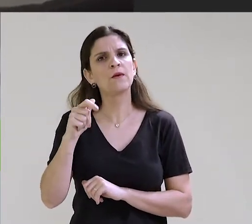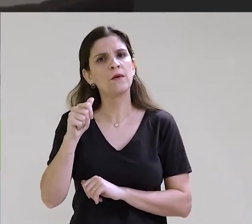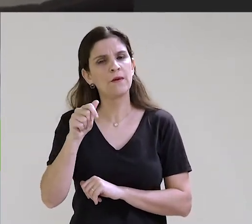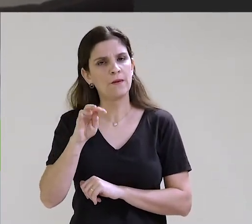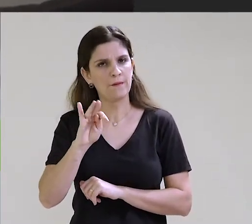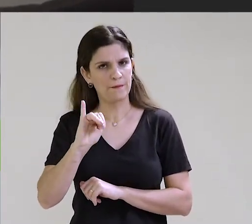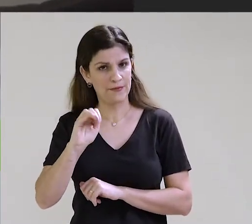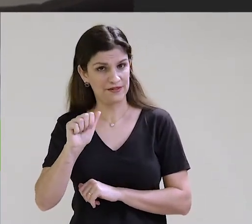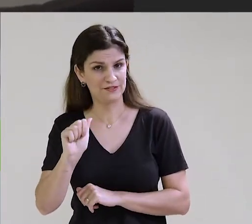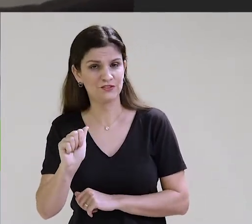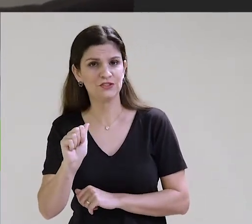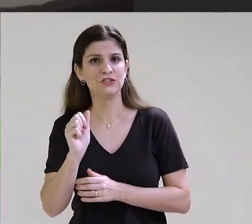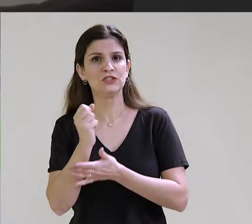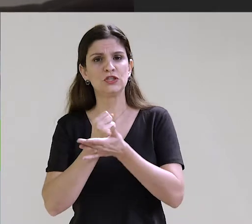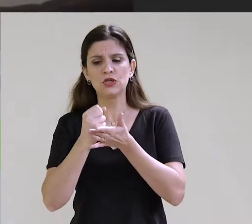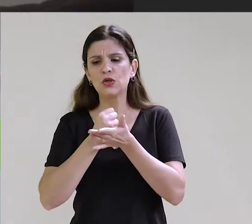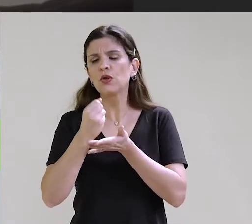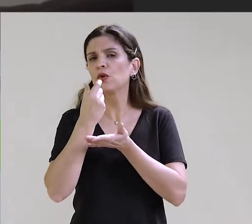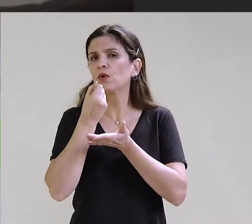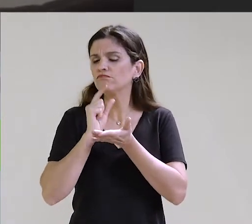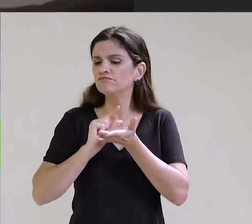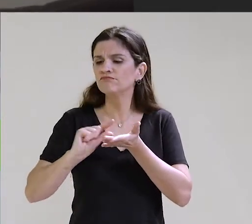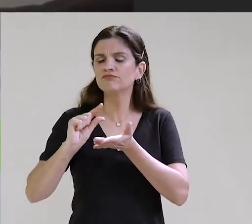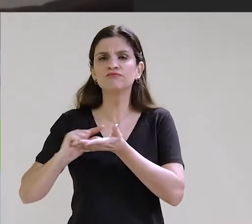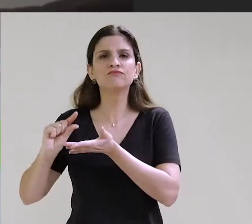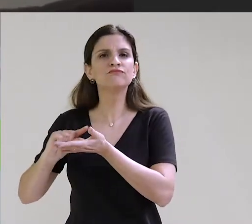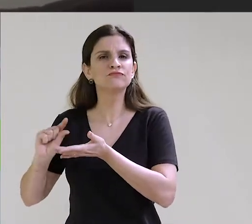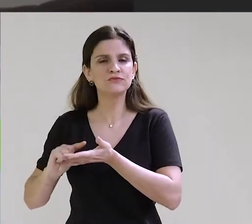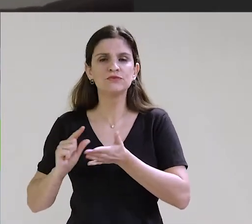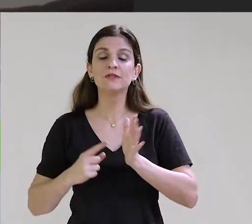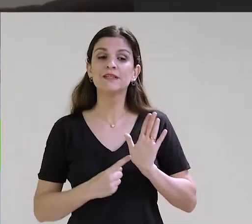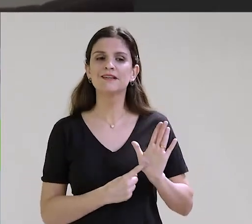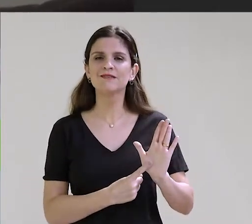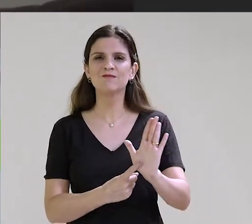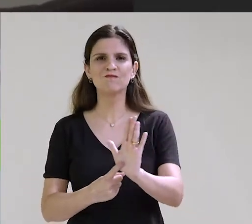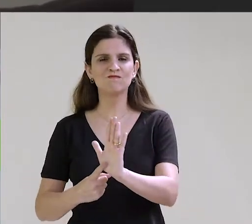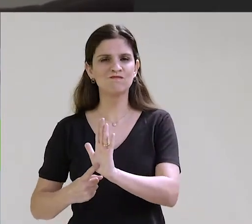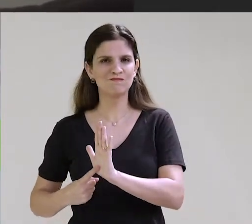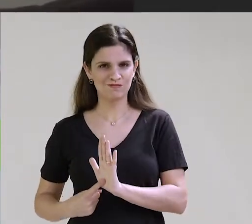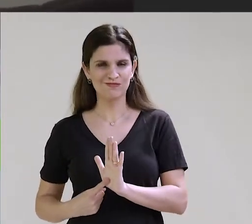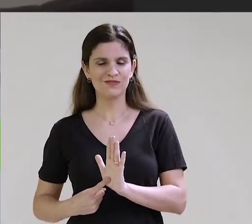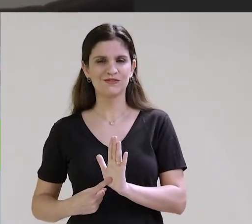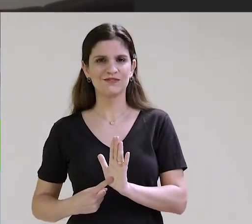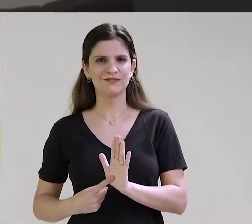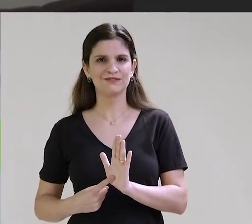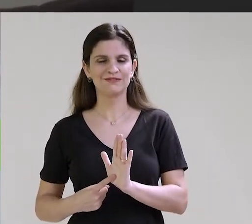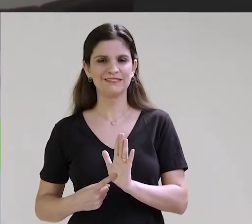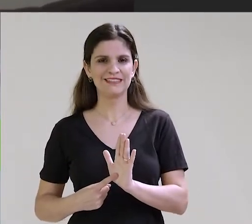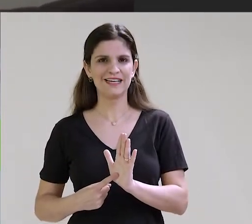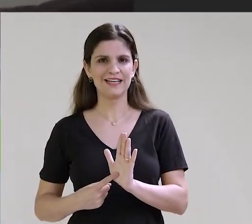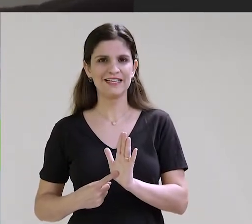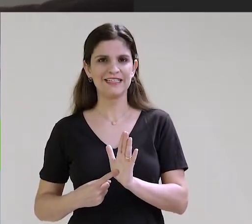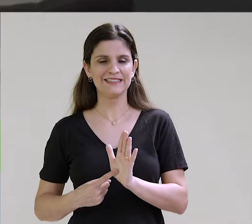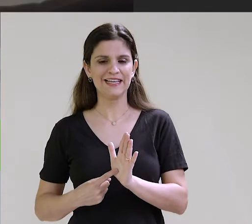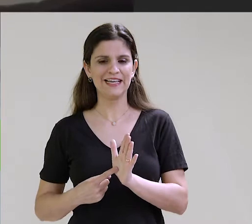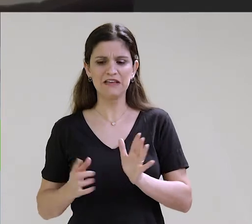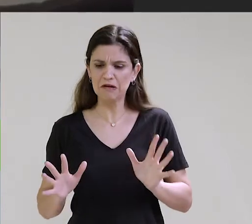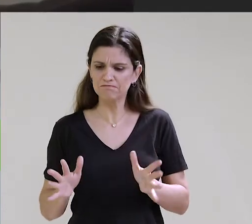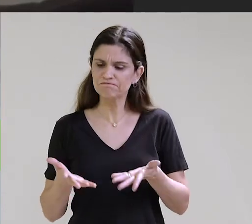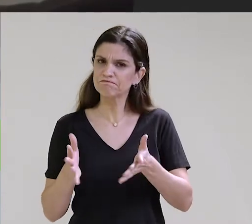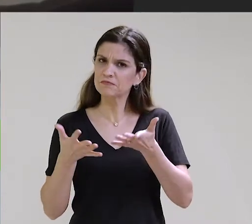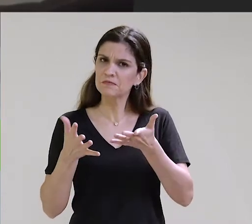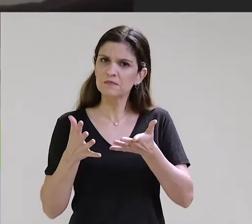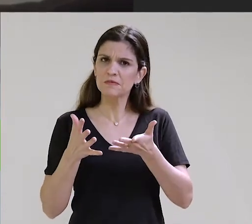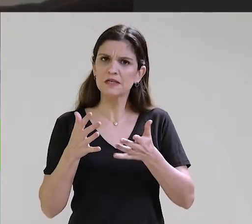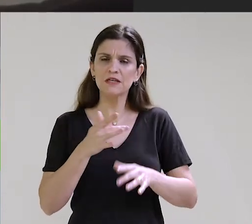experimentar fazer uso de um remédio homeopático, no sentido de mostrar que a homeopatia está presente